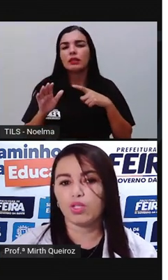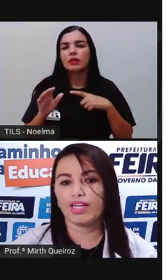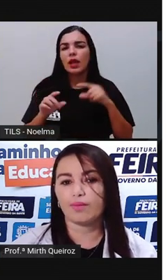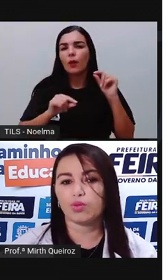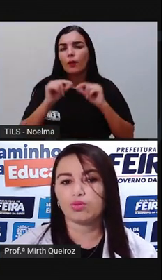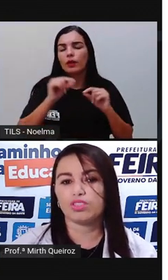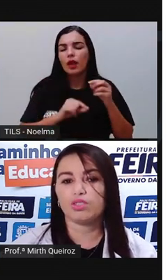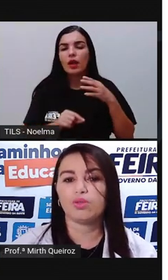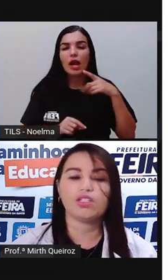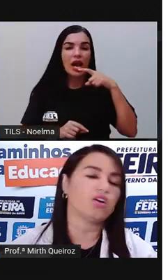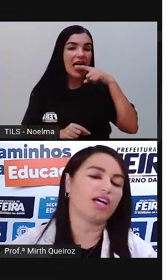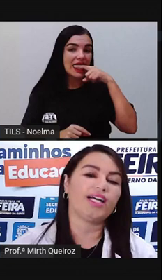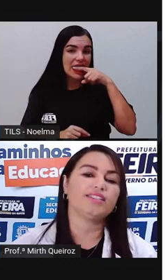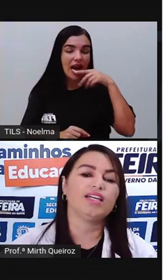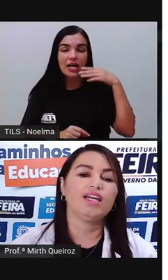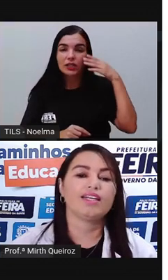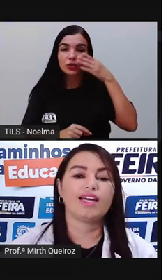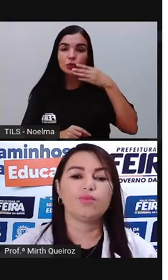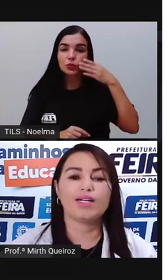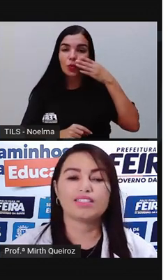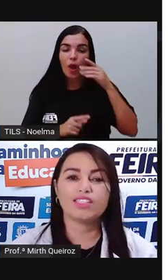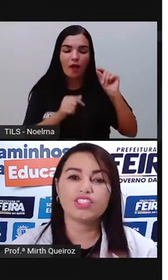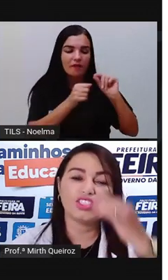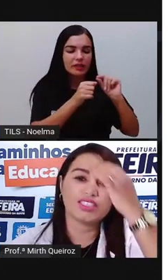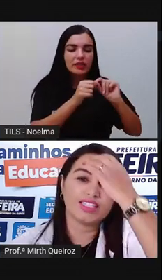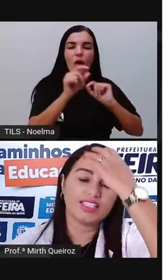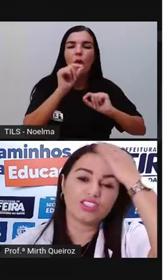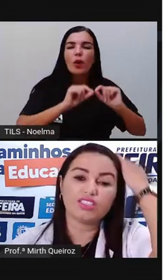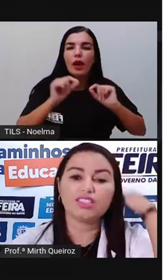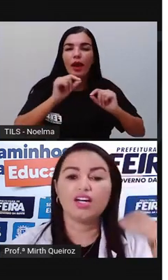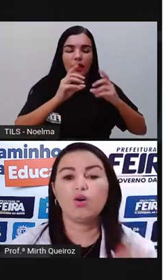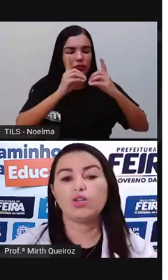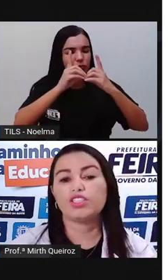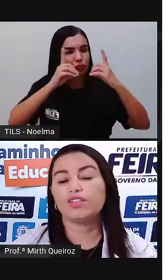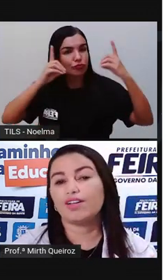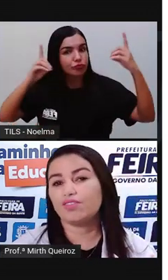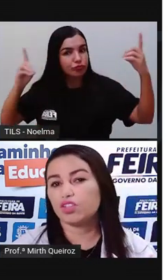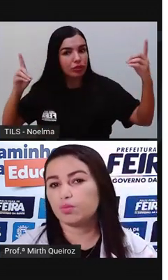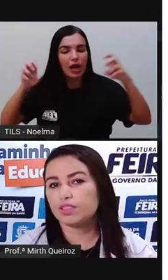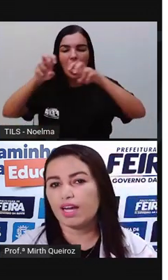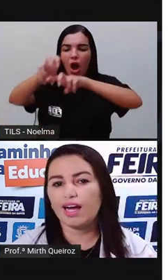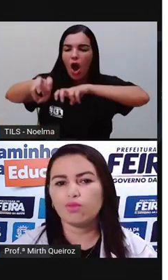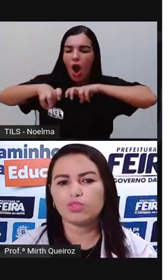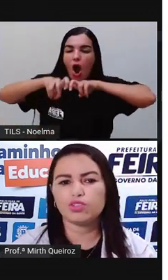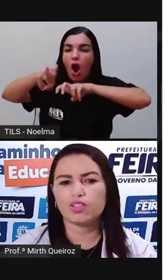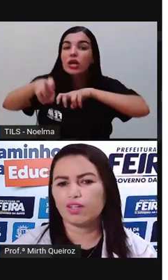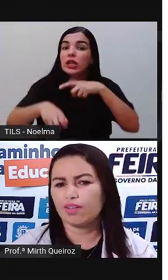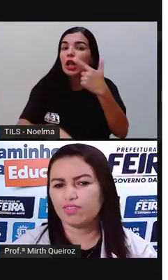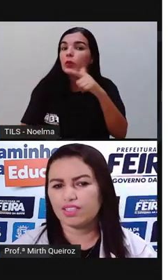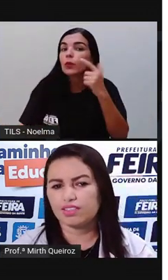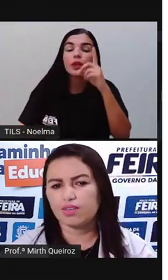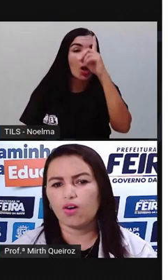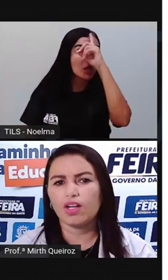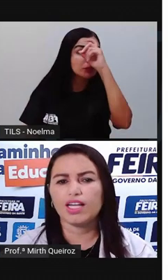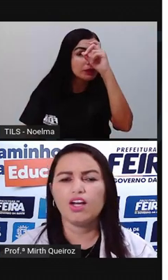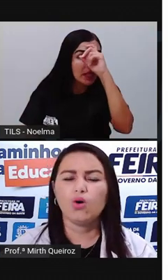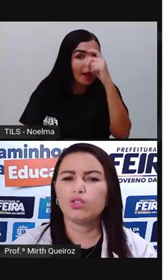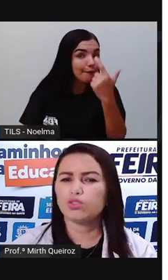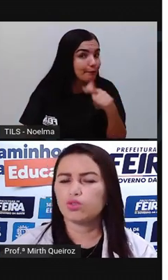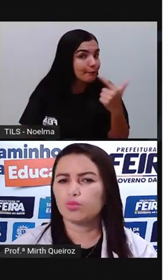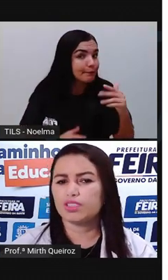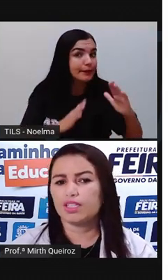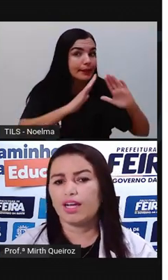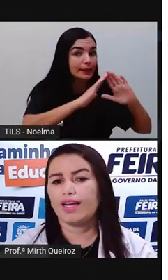produto, ele era produzido em locais que eram bastante distantes, onde não havia hospital, onde não havia escola,